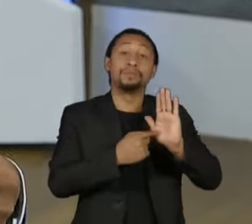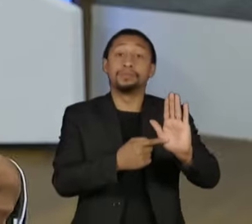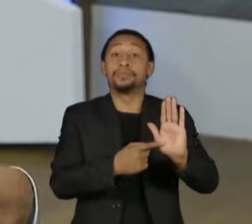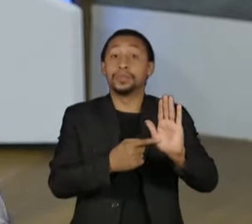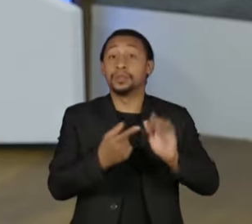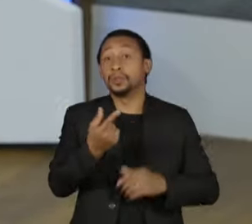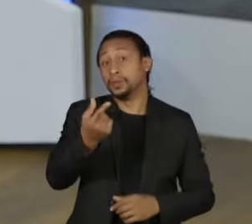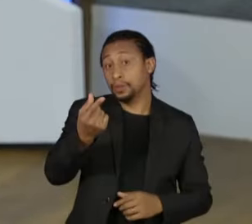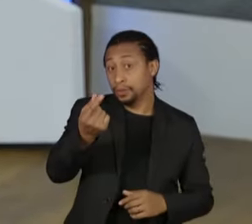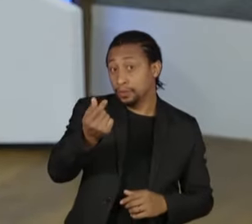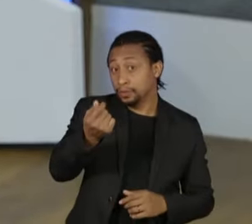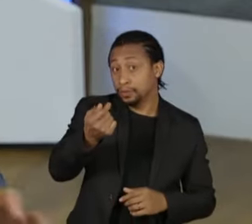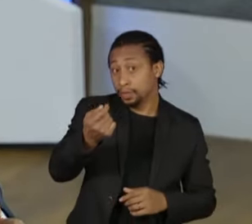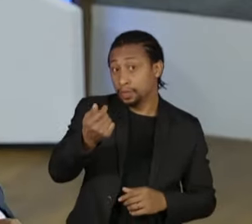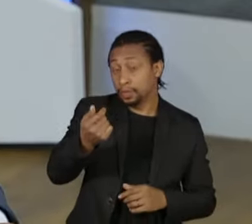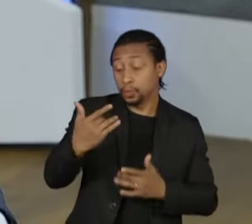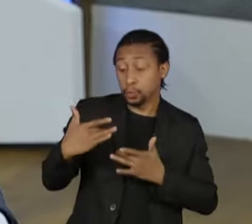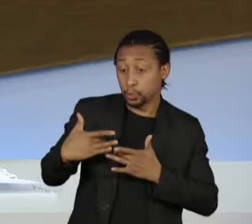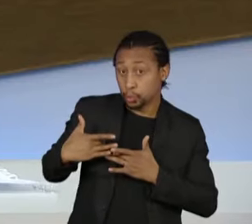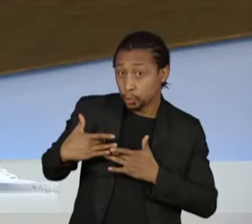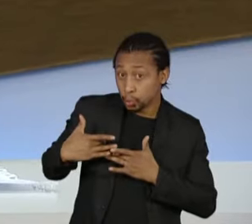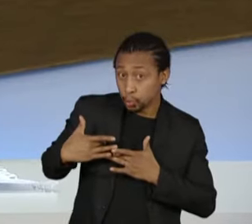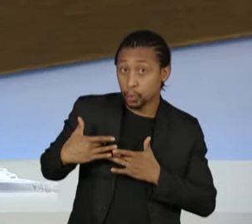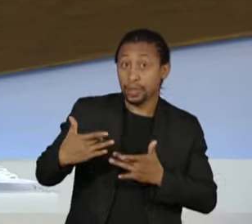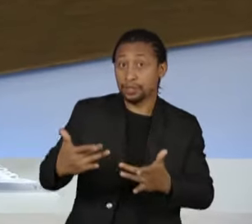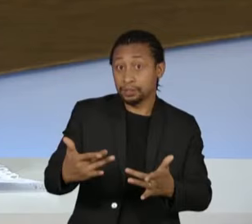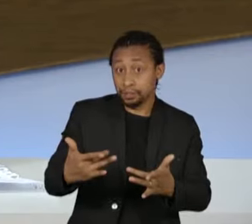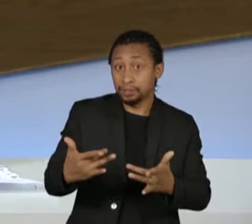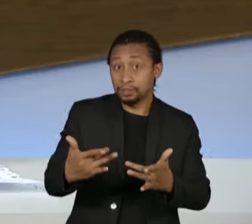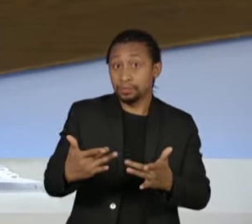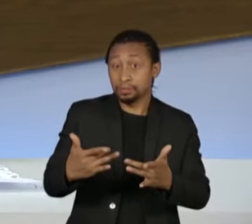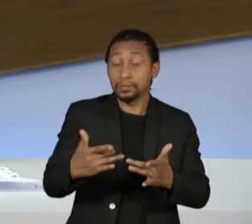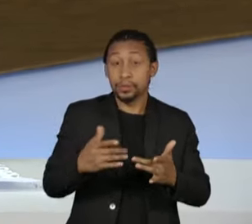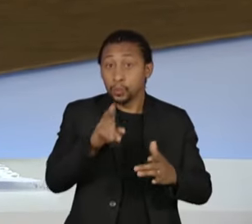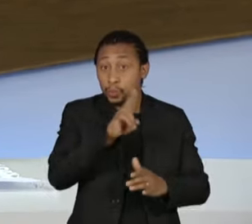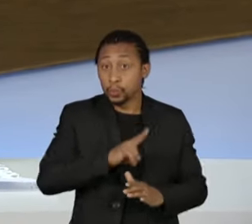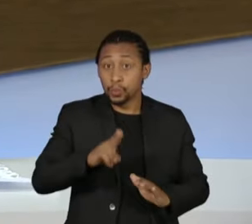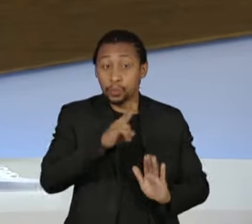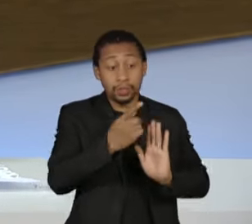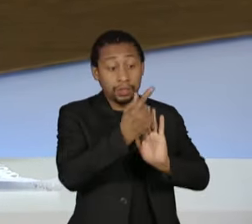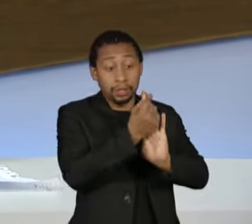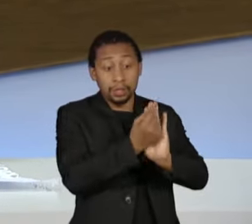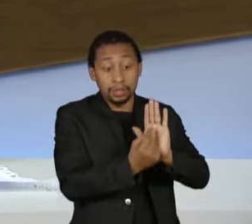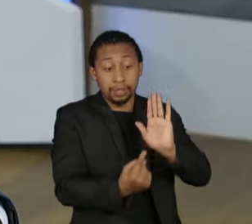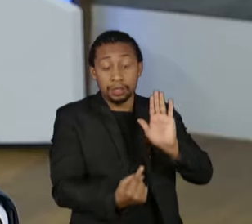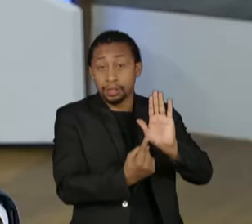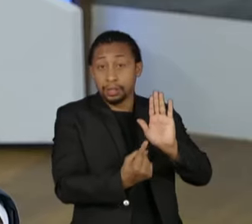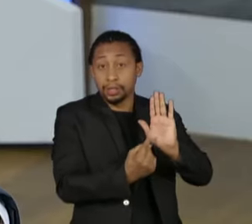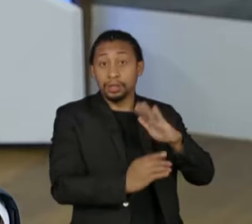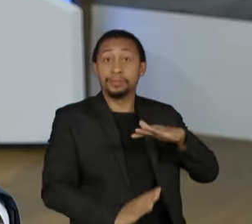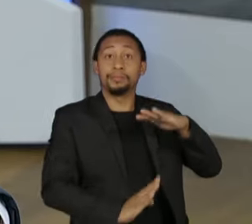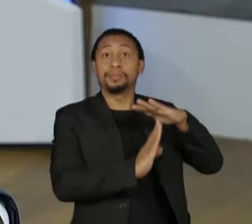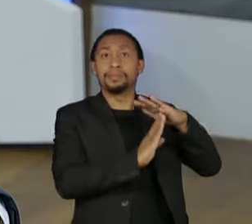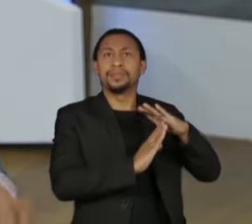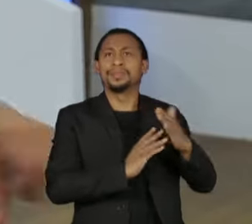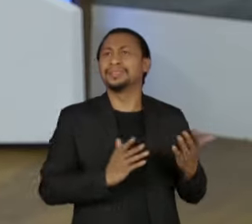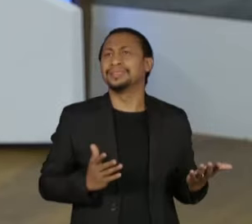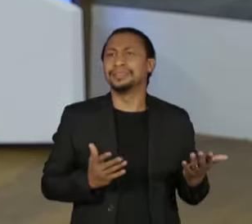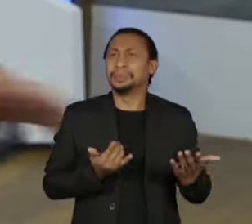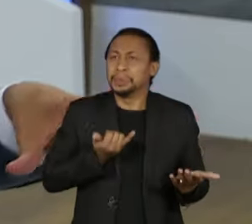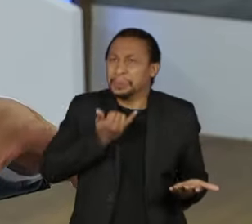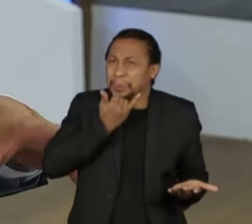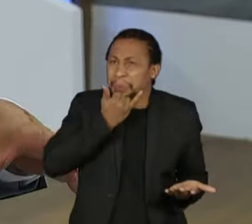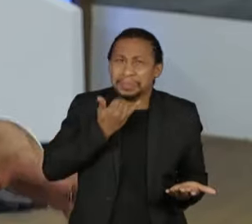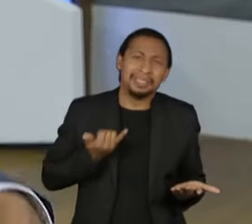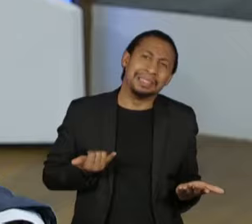saia do teto. Olha a que ponto a gente chegou. Mais uma exceção ao teto de gastos. Não, isso aqui não é dinheiro de receita brasileira, não tem